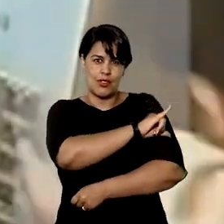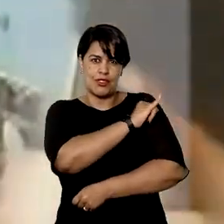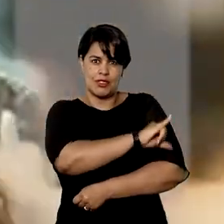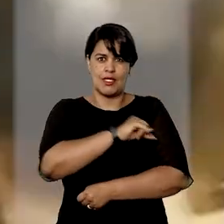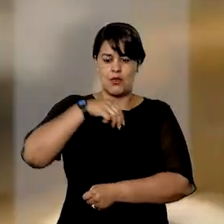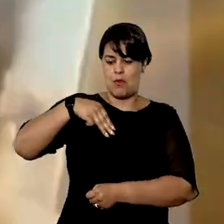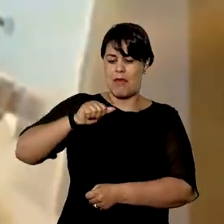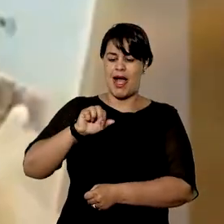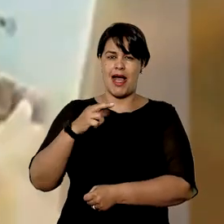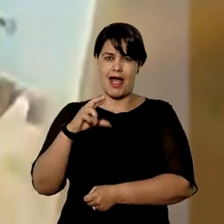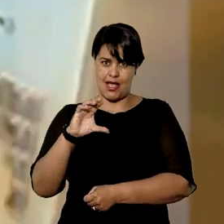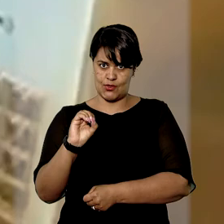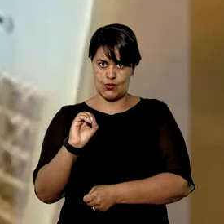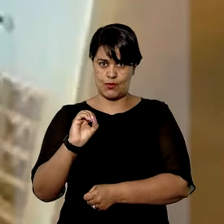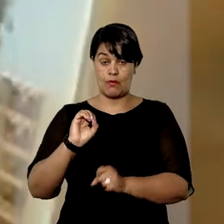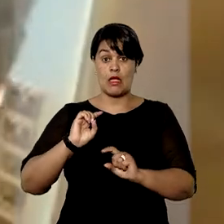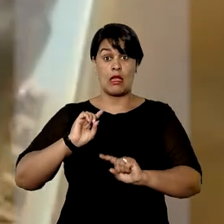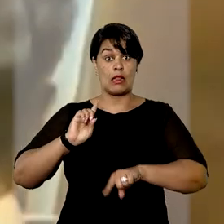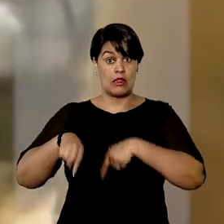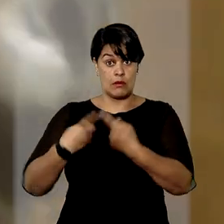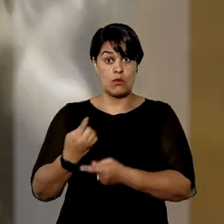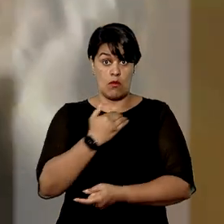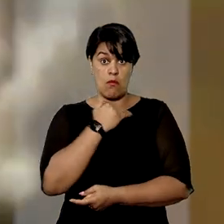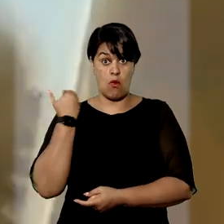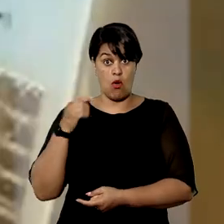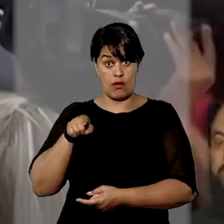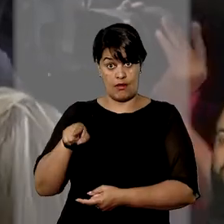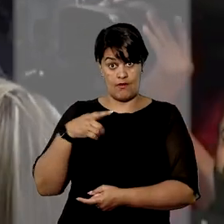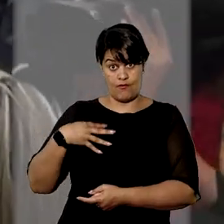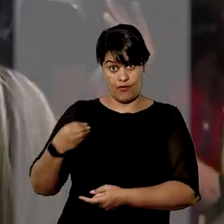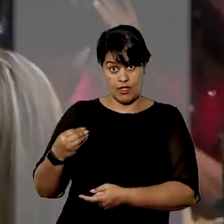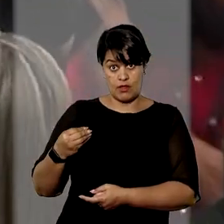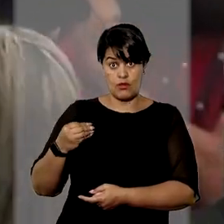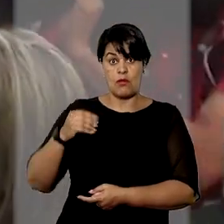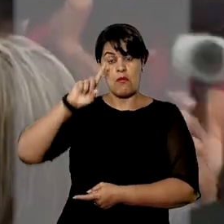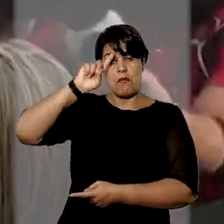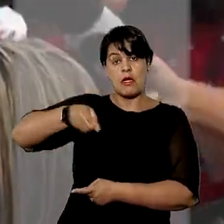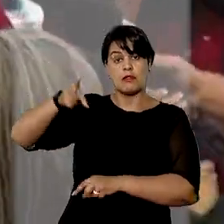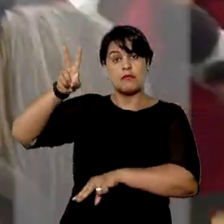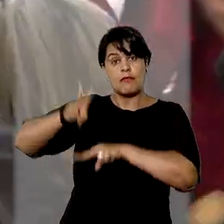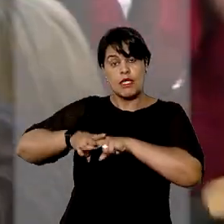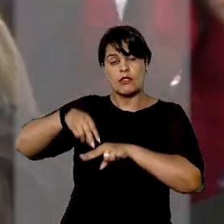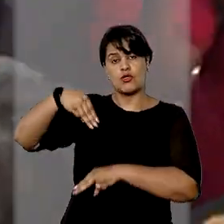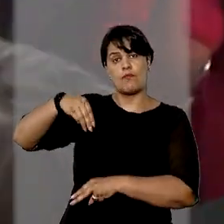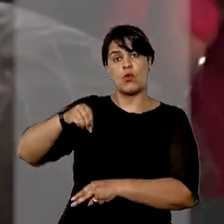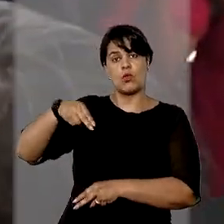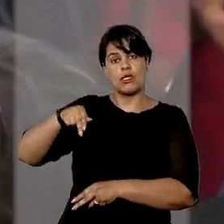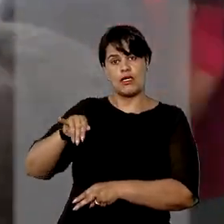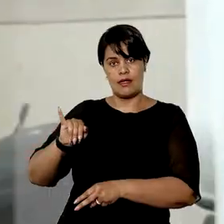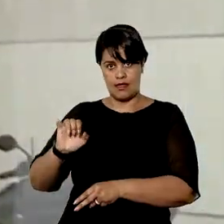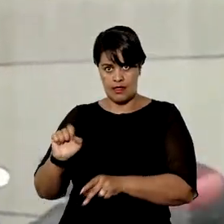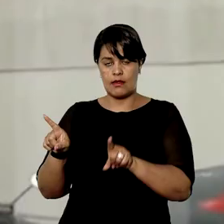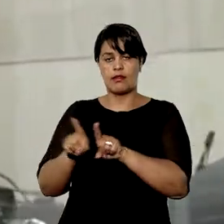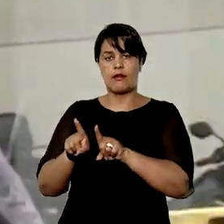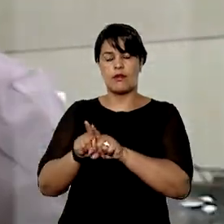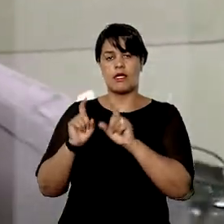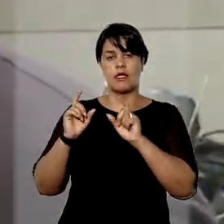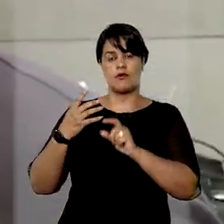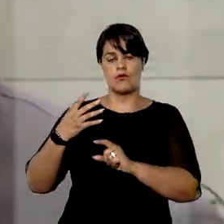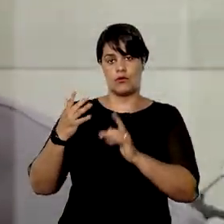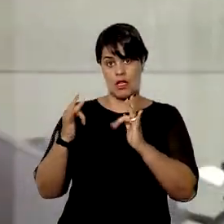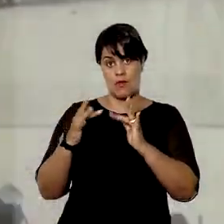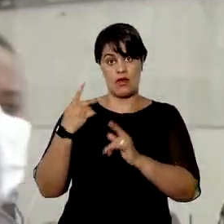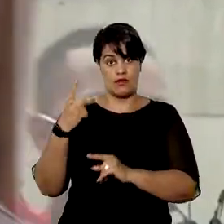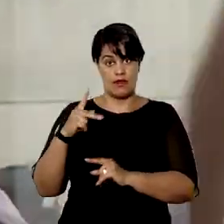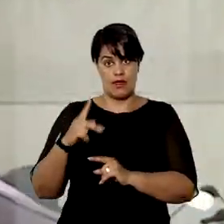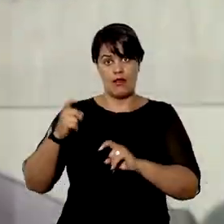março de 2021. Logo após a morte do menino, foi determinada a prisão de Monique Medeiros e do ex-namorado dela,